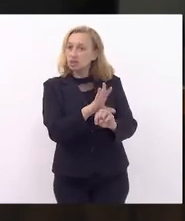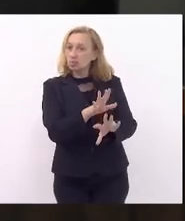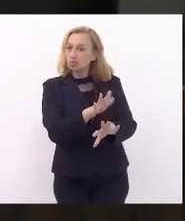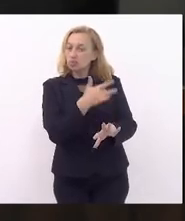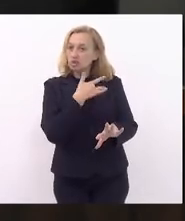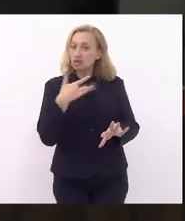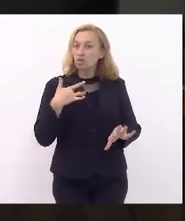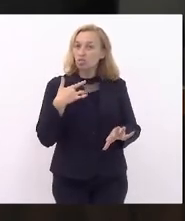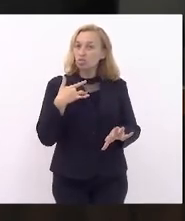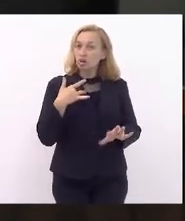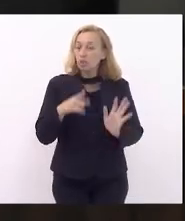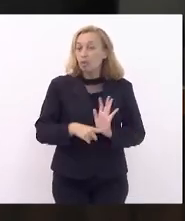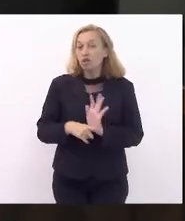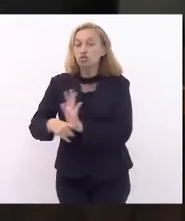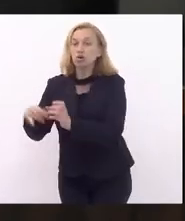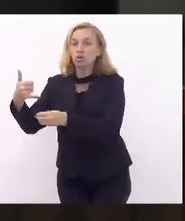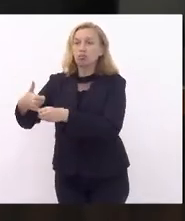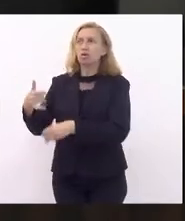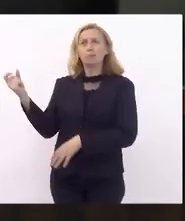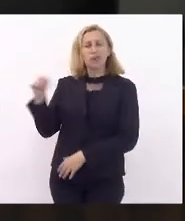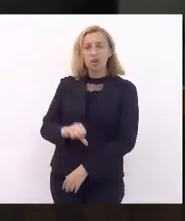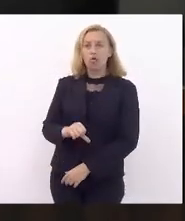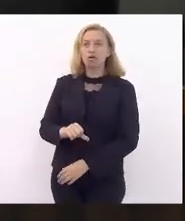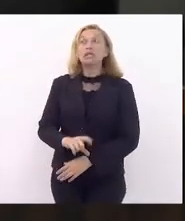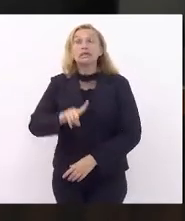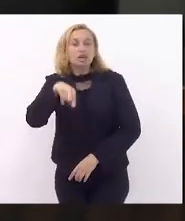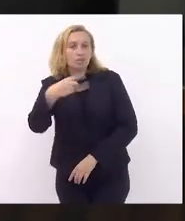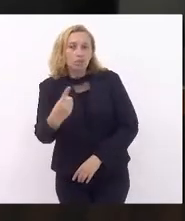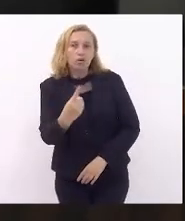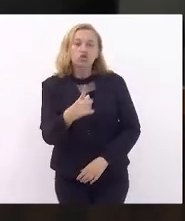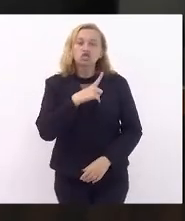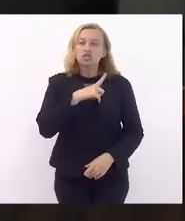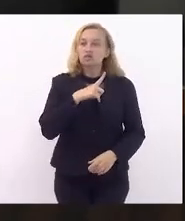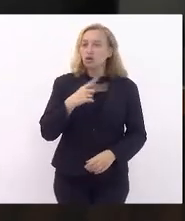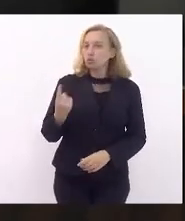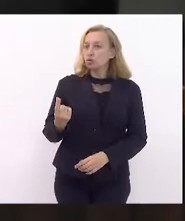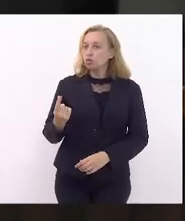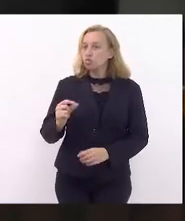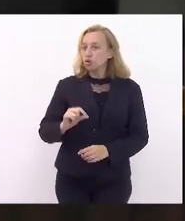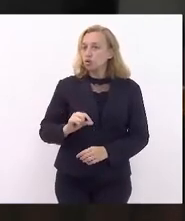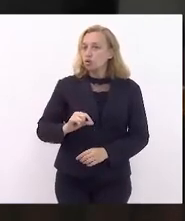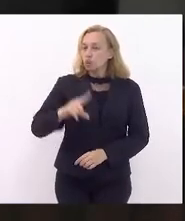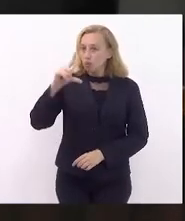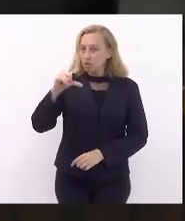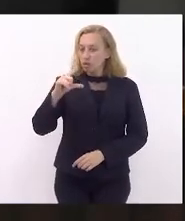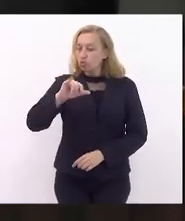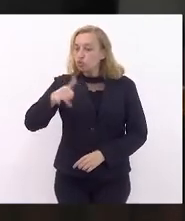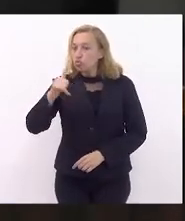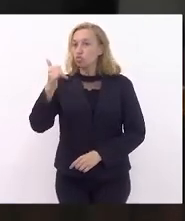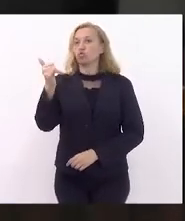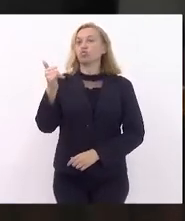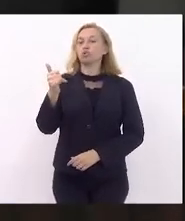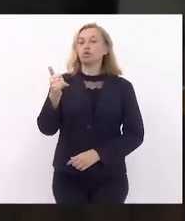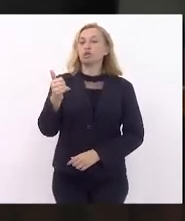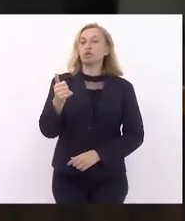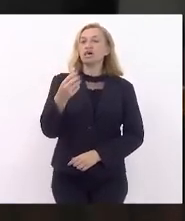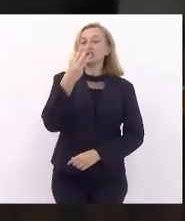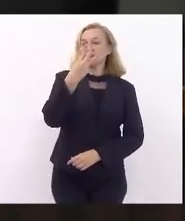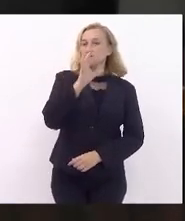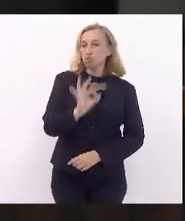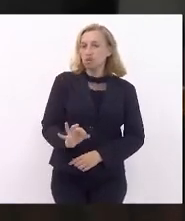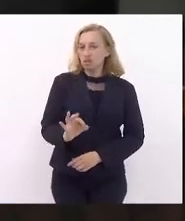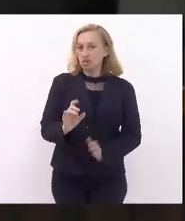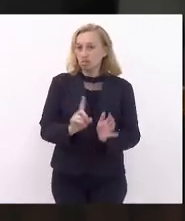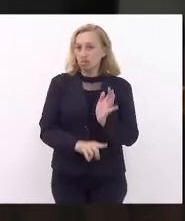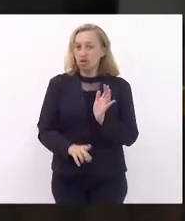pior que isso. E depois, nós tivemos um aumento brutal da taxa de juros, sai de menos de 3%